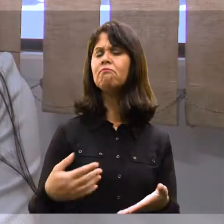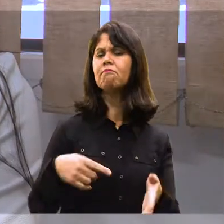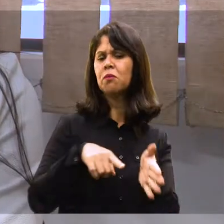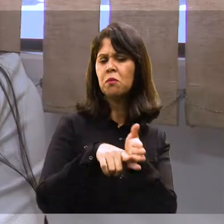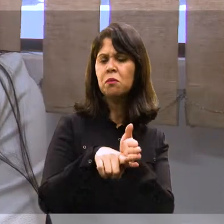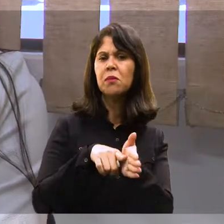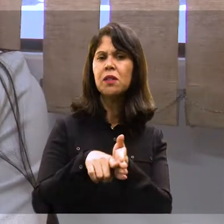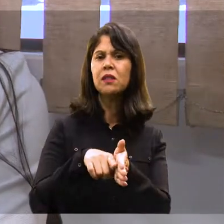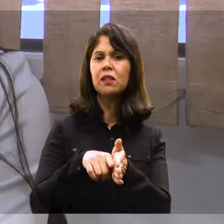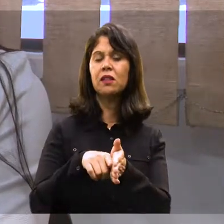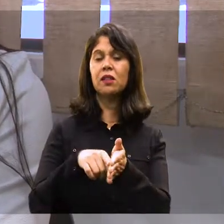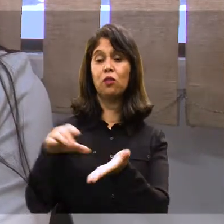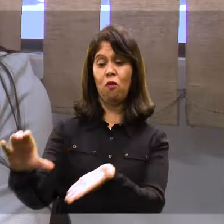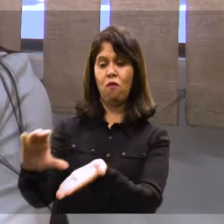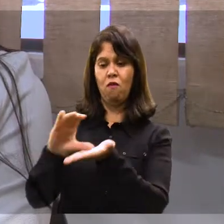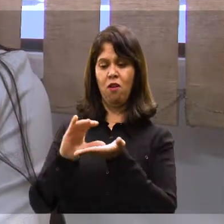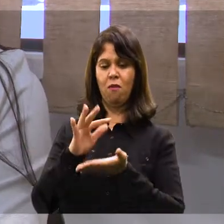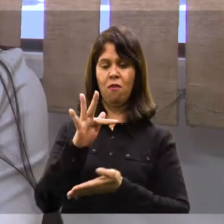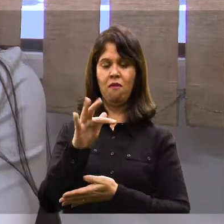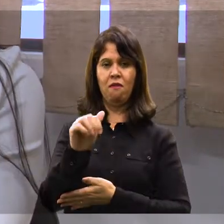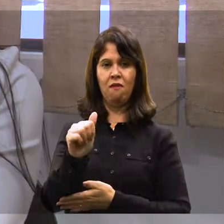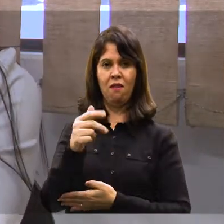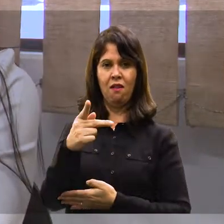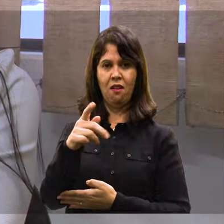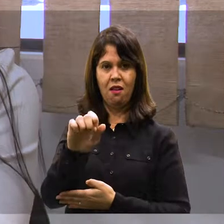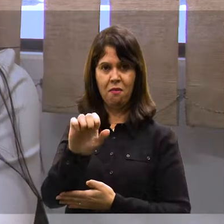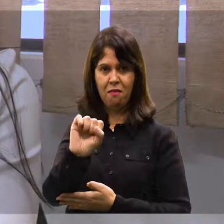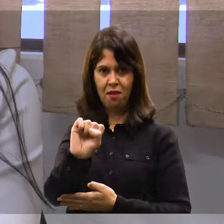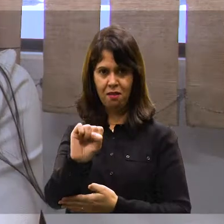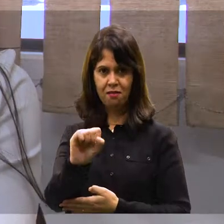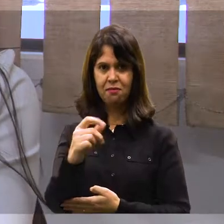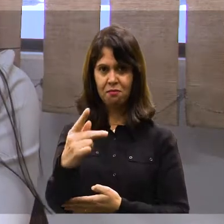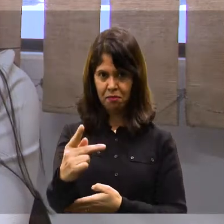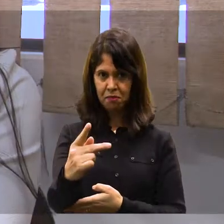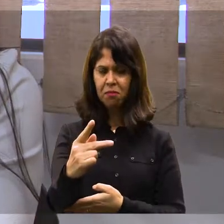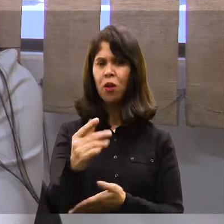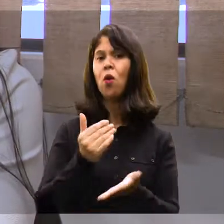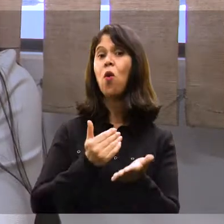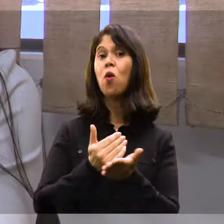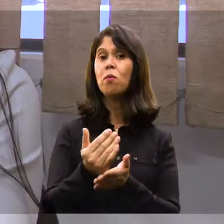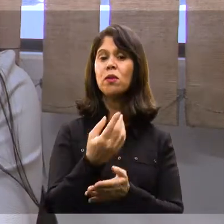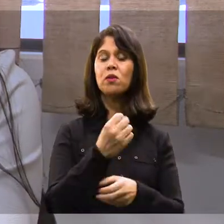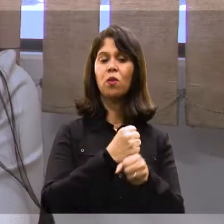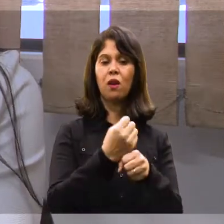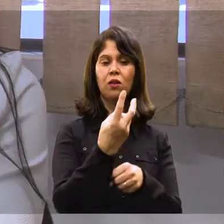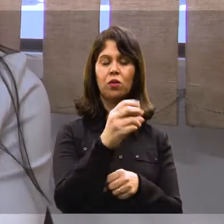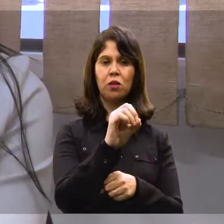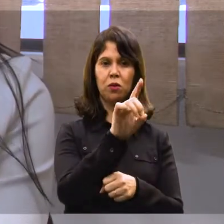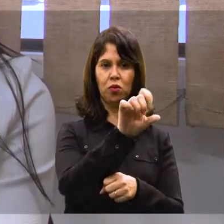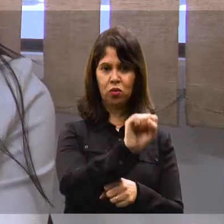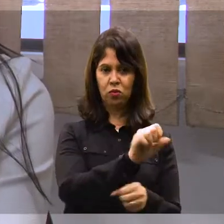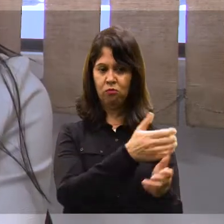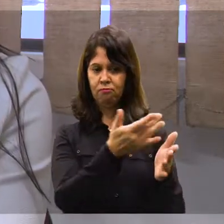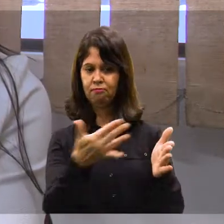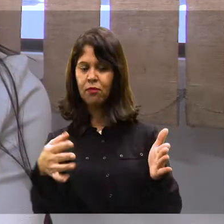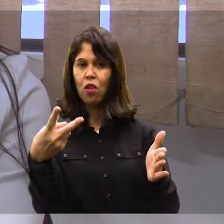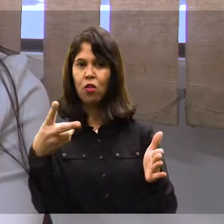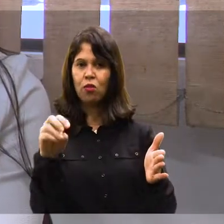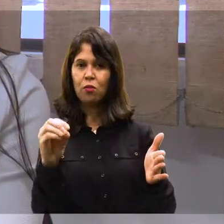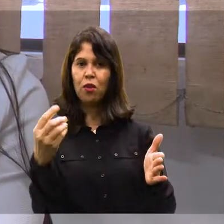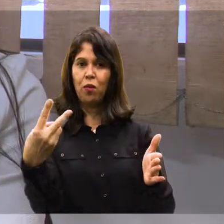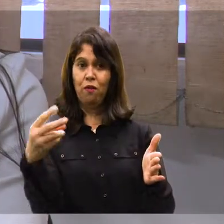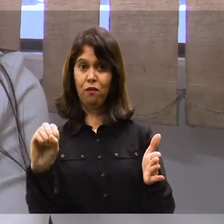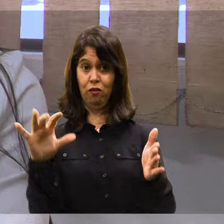Atualmente, eu tenho feito uma pesquisa com financiamento da FAPESP, uma pesquisa que deu início em 2018 e vai até